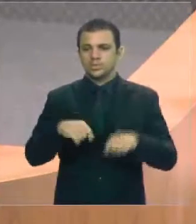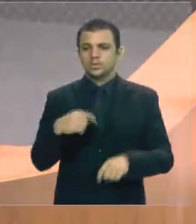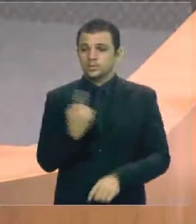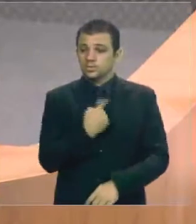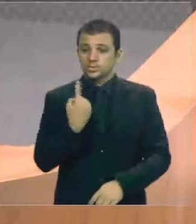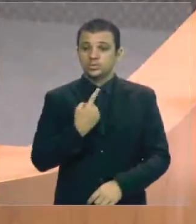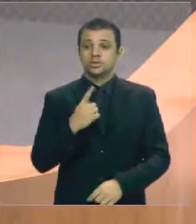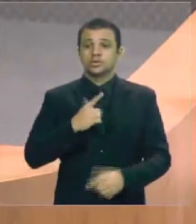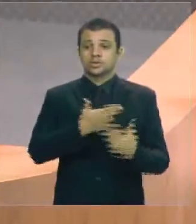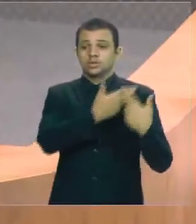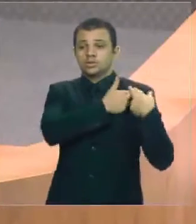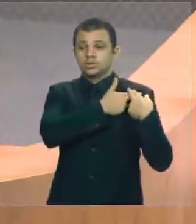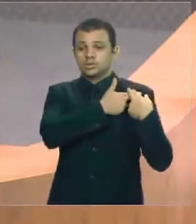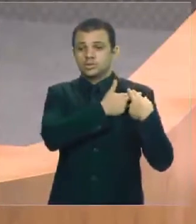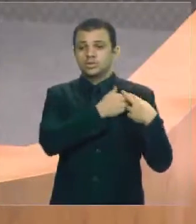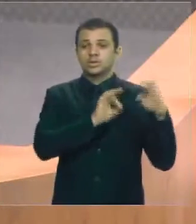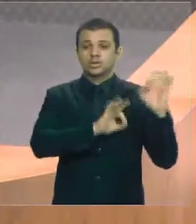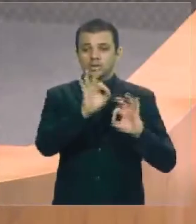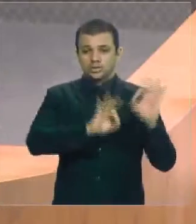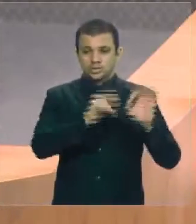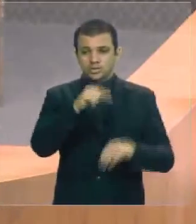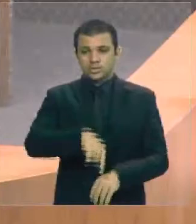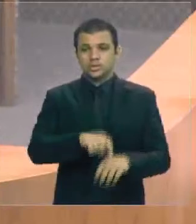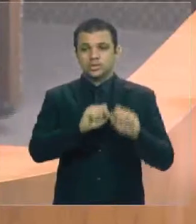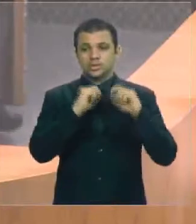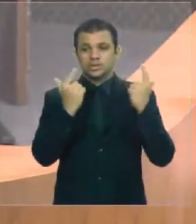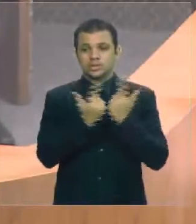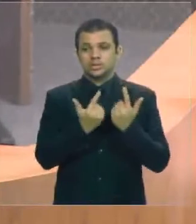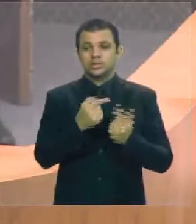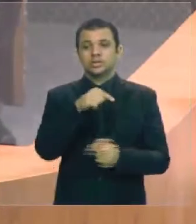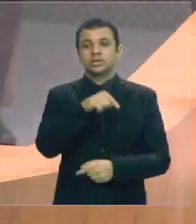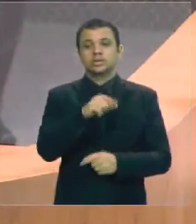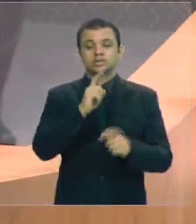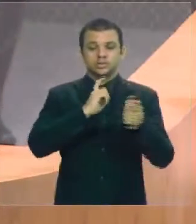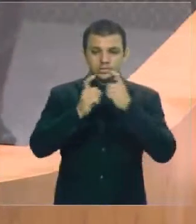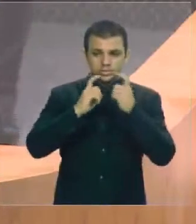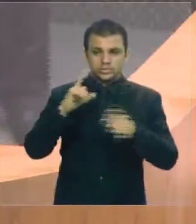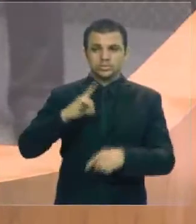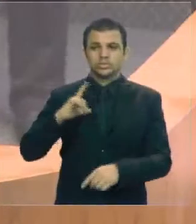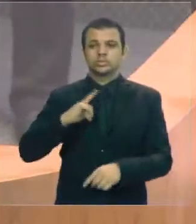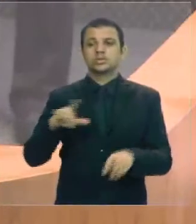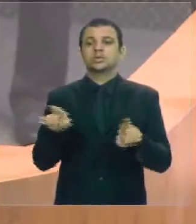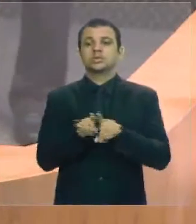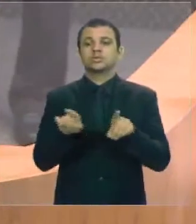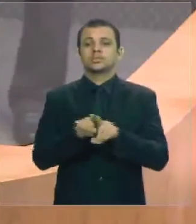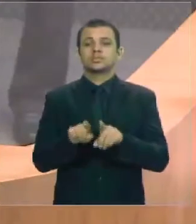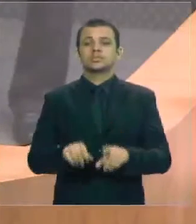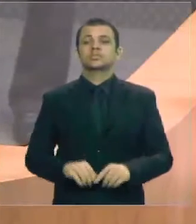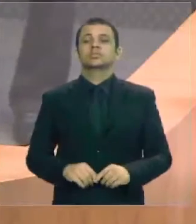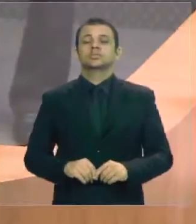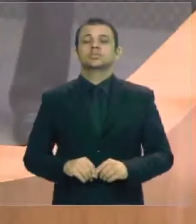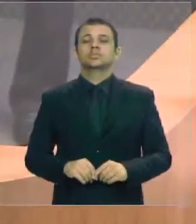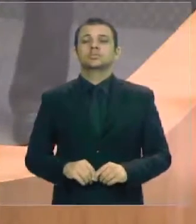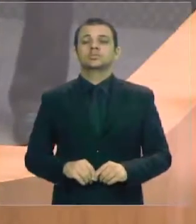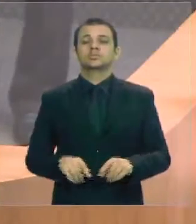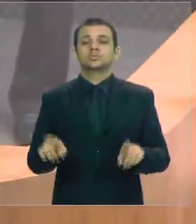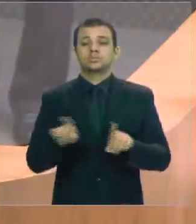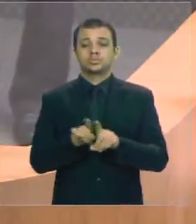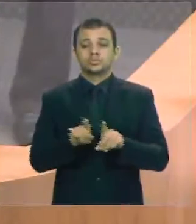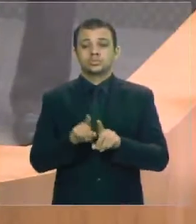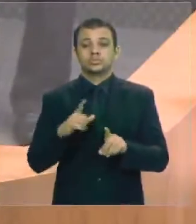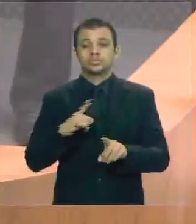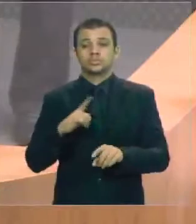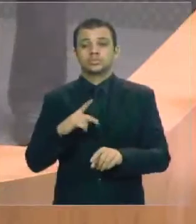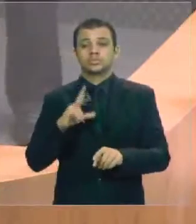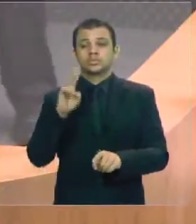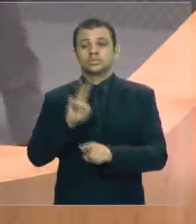forma responsável aqui nesta casa essa discussão e a questão da defesa